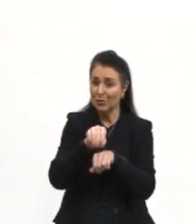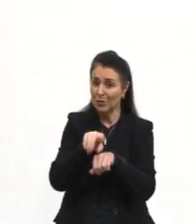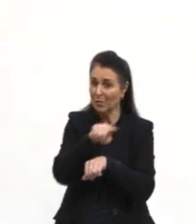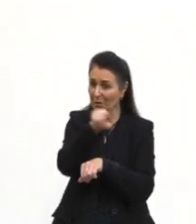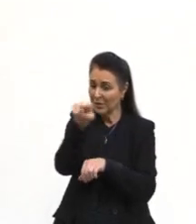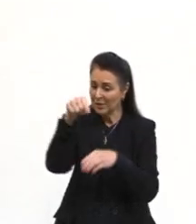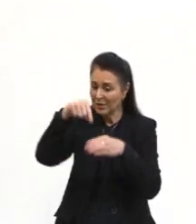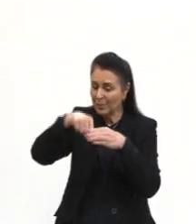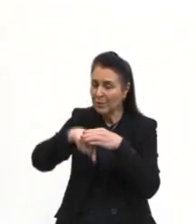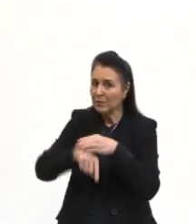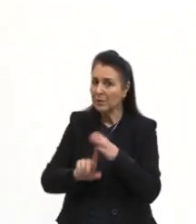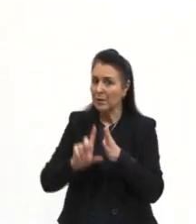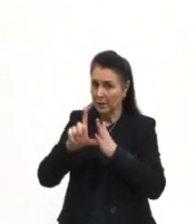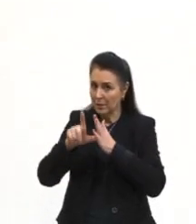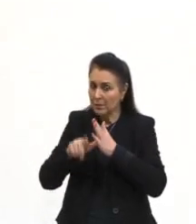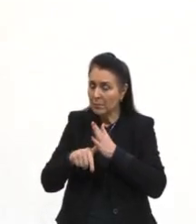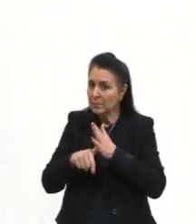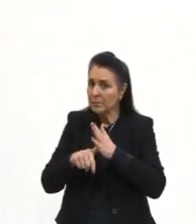aprofundarem melhor aí.